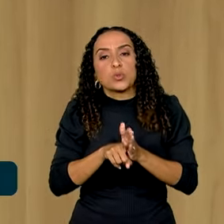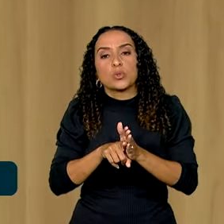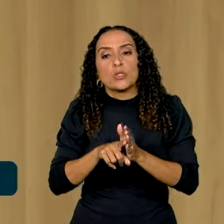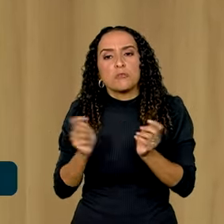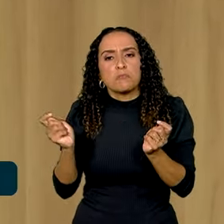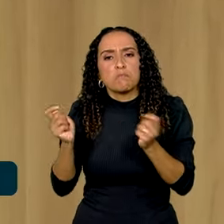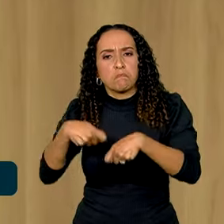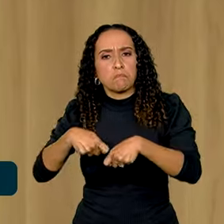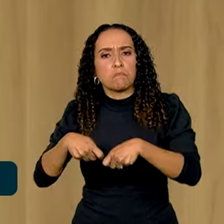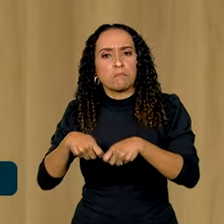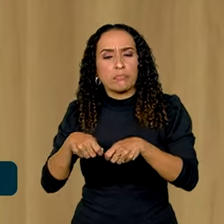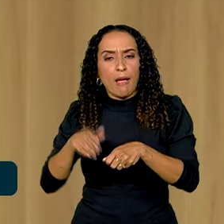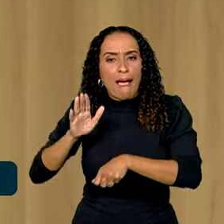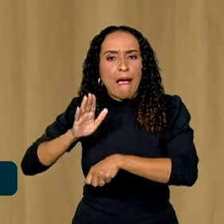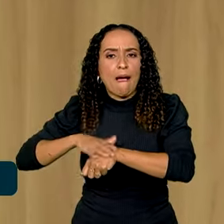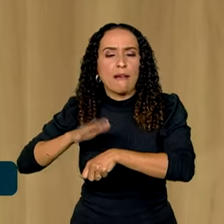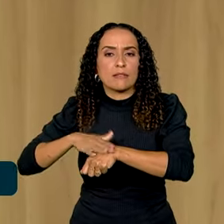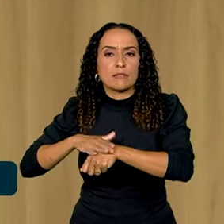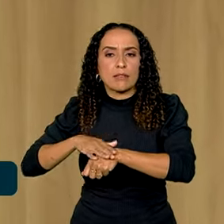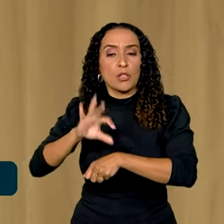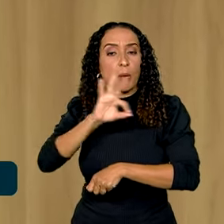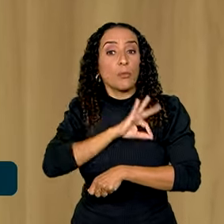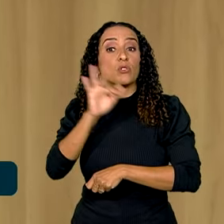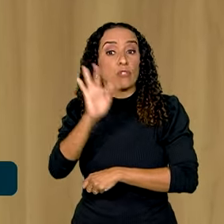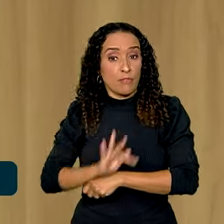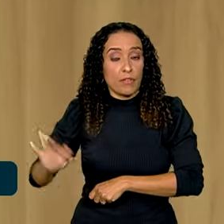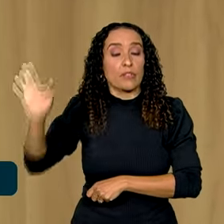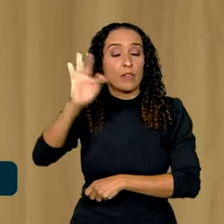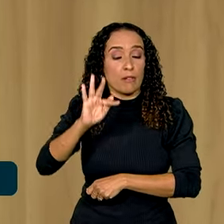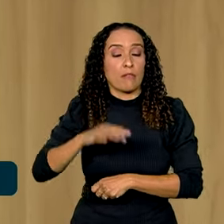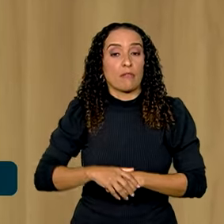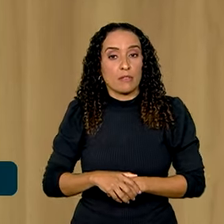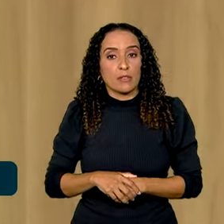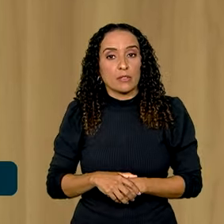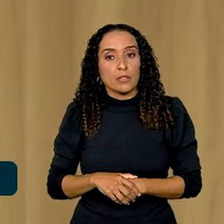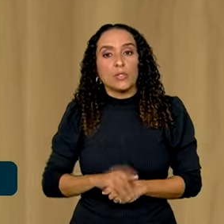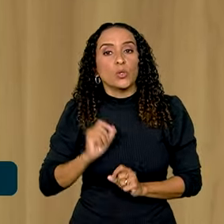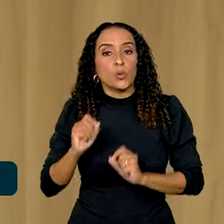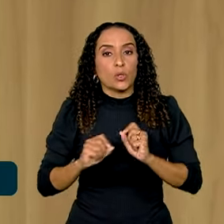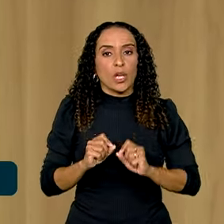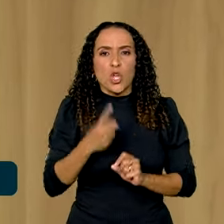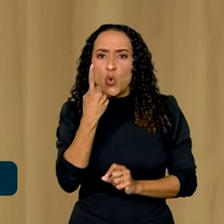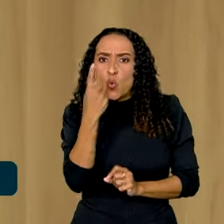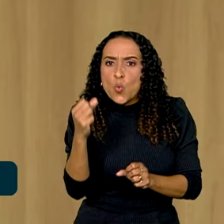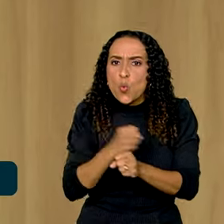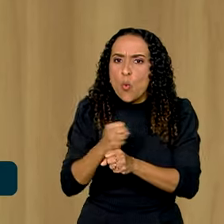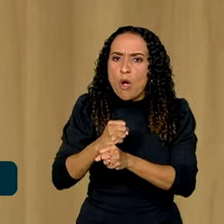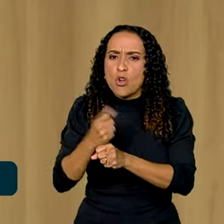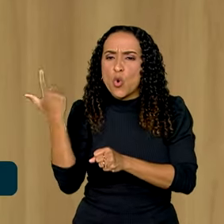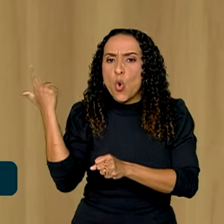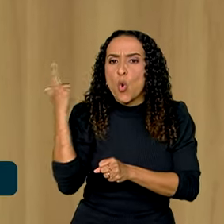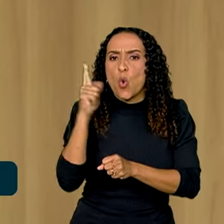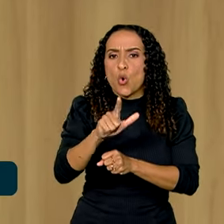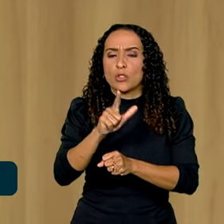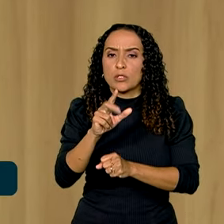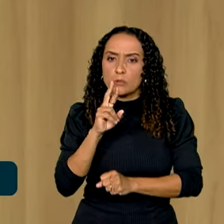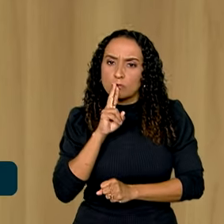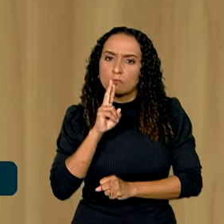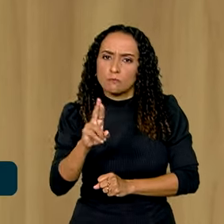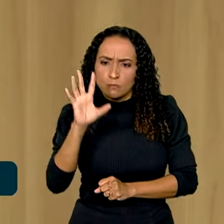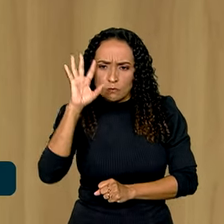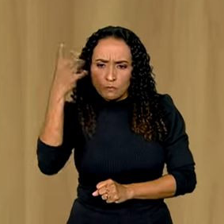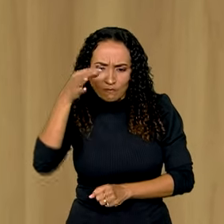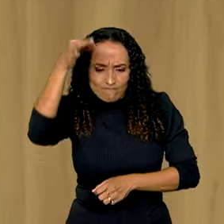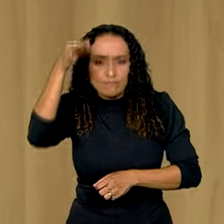competentíssima ação da Polícia Federal, que em um ano chegou a resultados